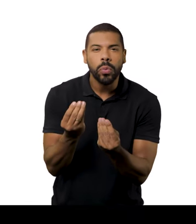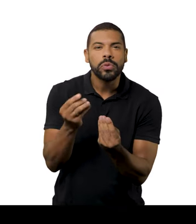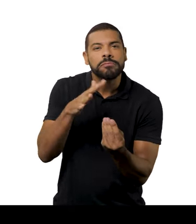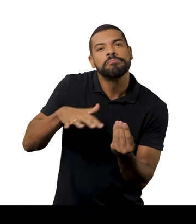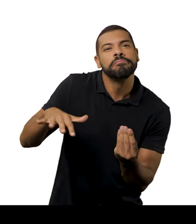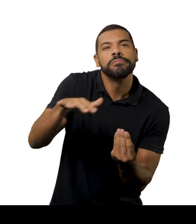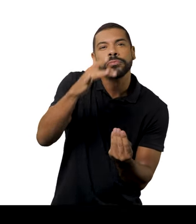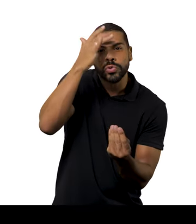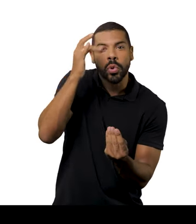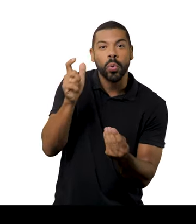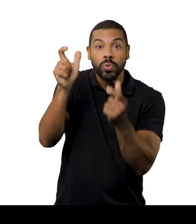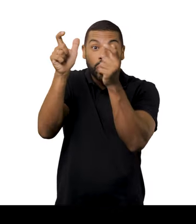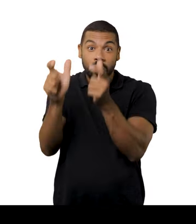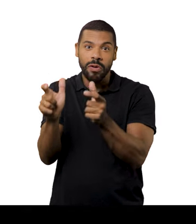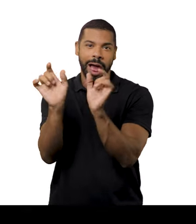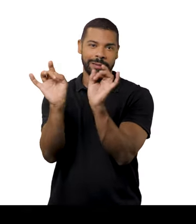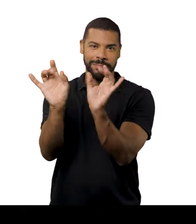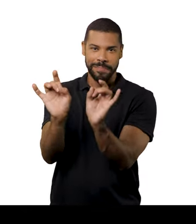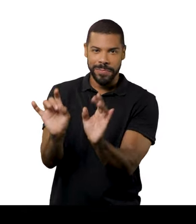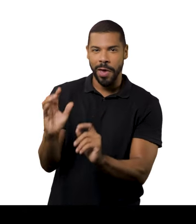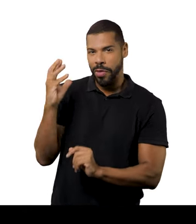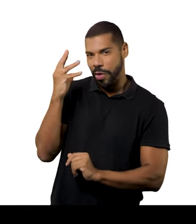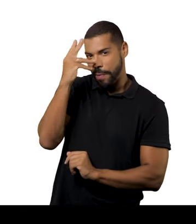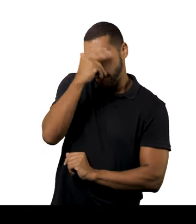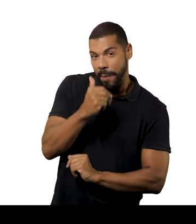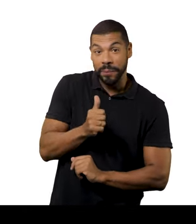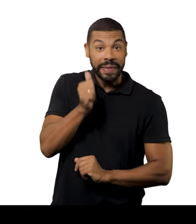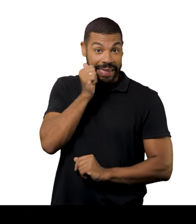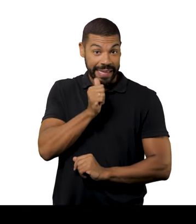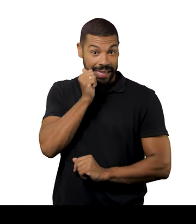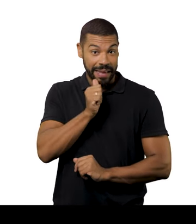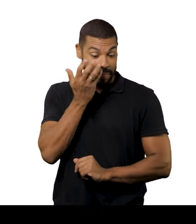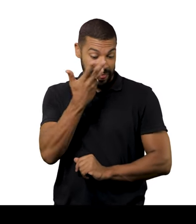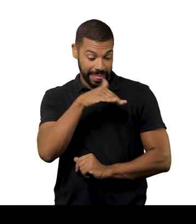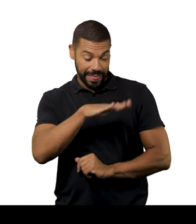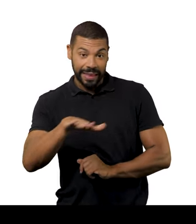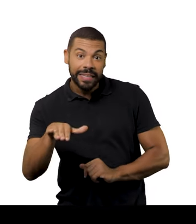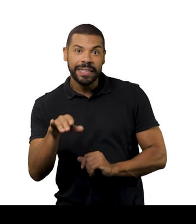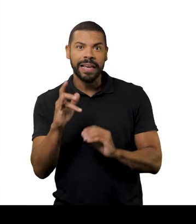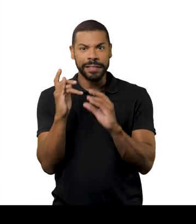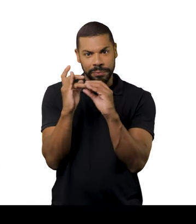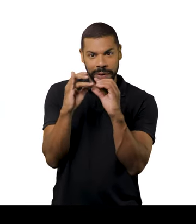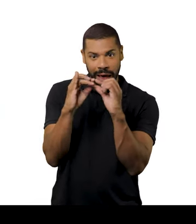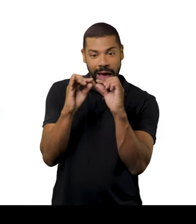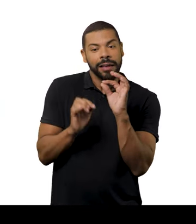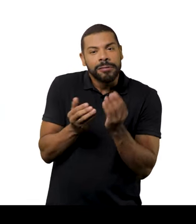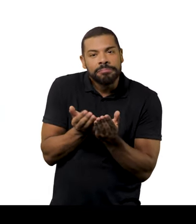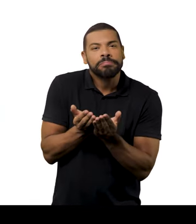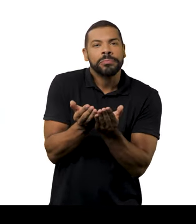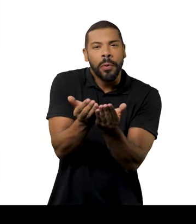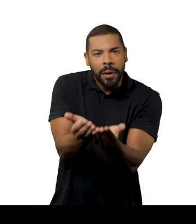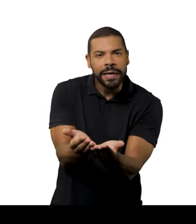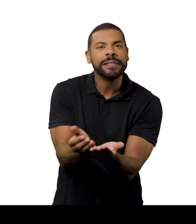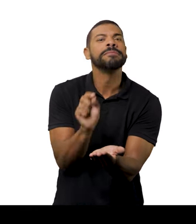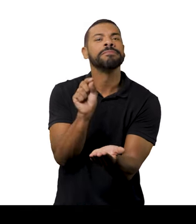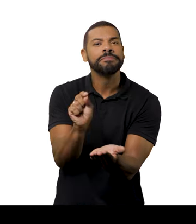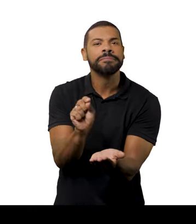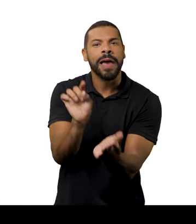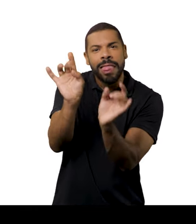o consumo do lugar bonito. E a roupa da daminha também é uma roupa com acabamento,